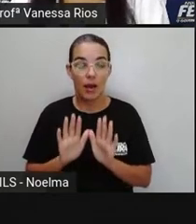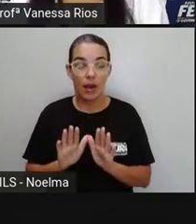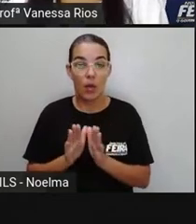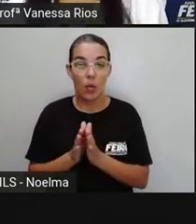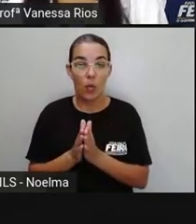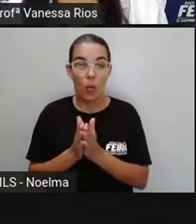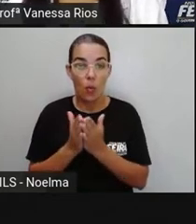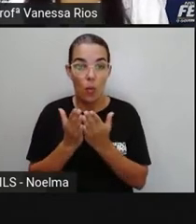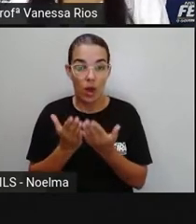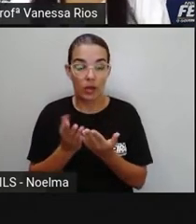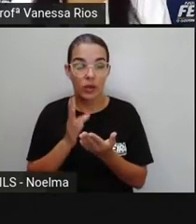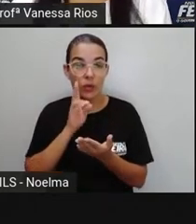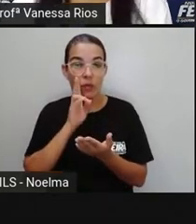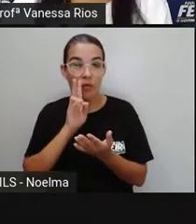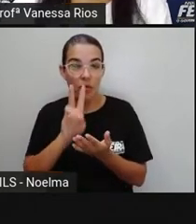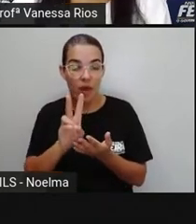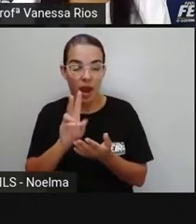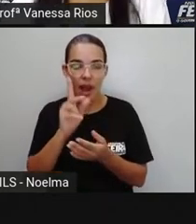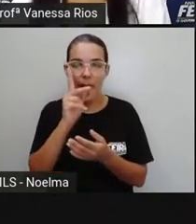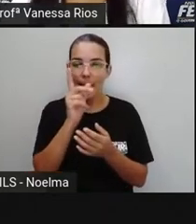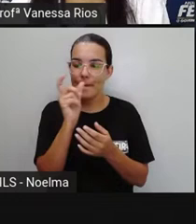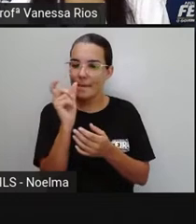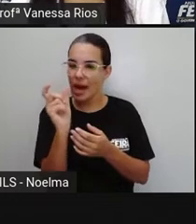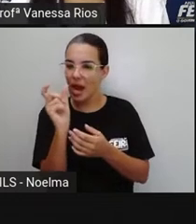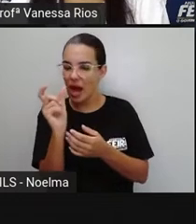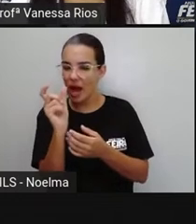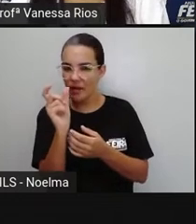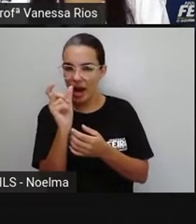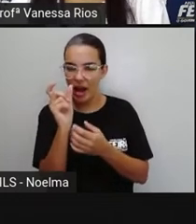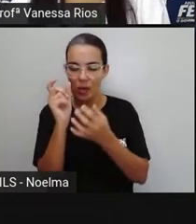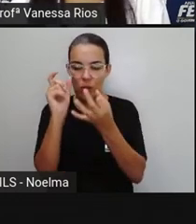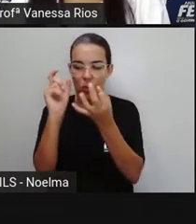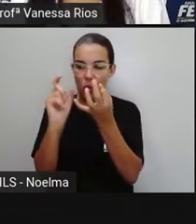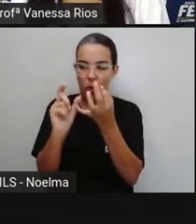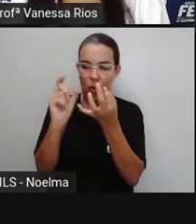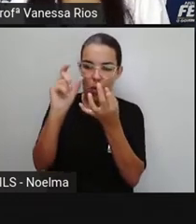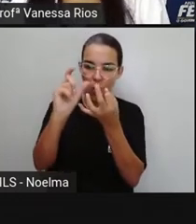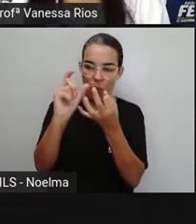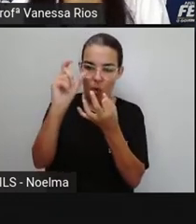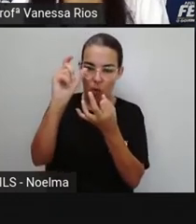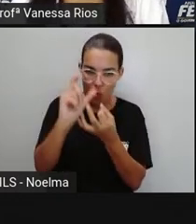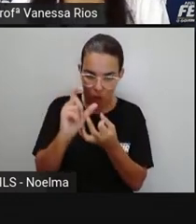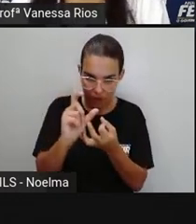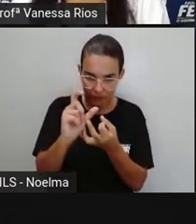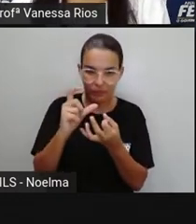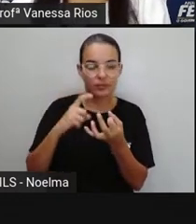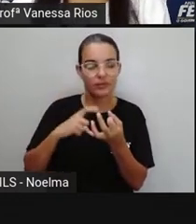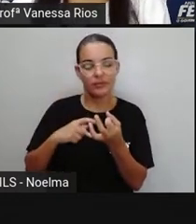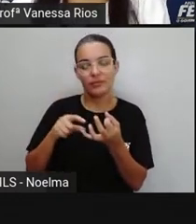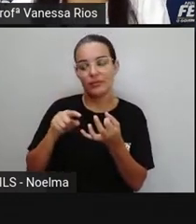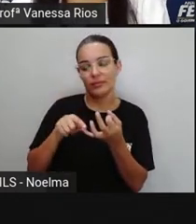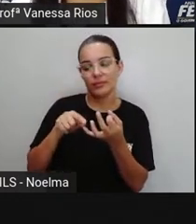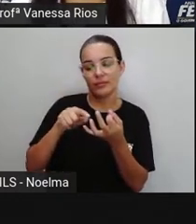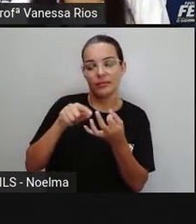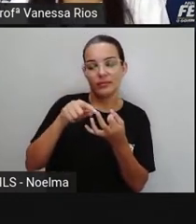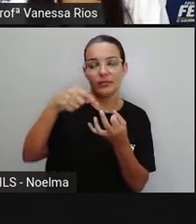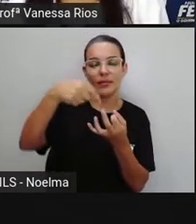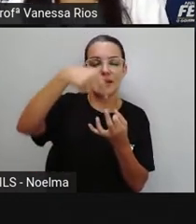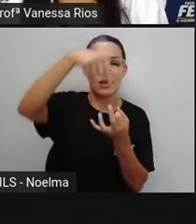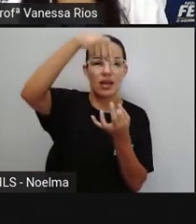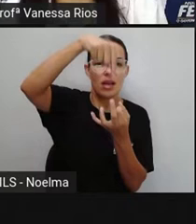a palavra aí de trás para frente, a gente percebe aí que as sílabas tônicas são justamente a